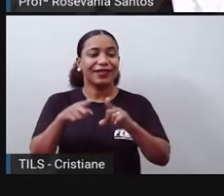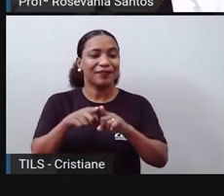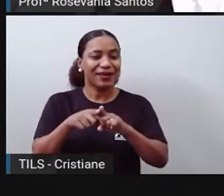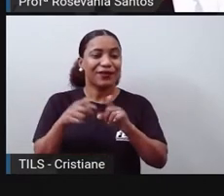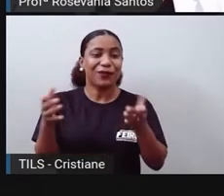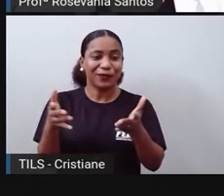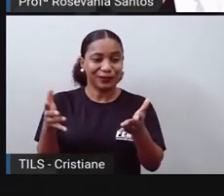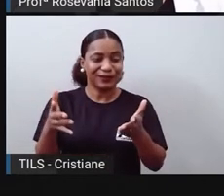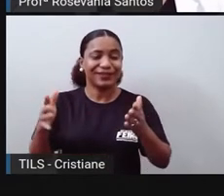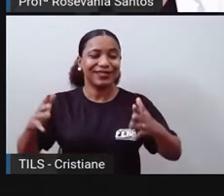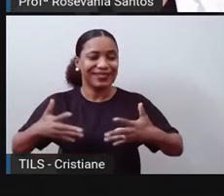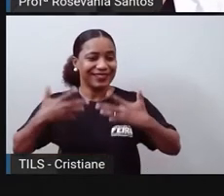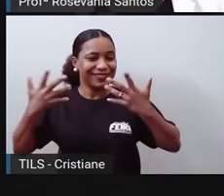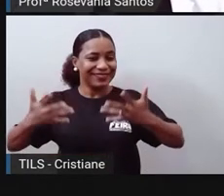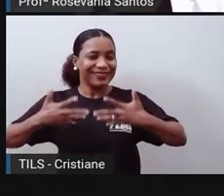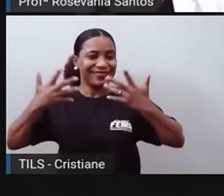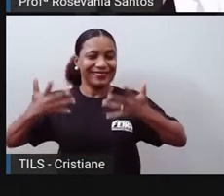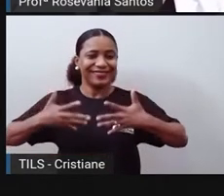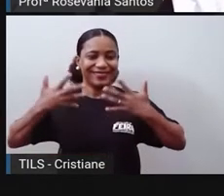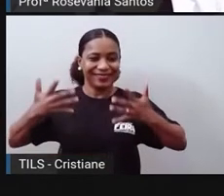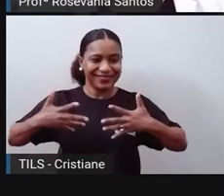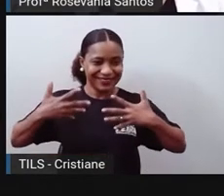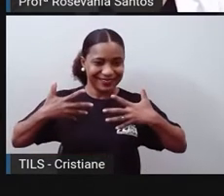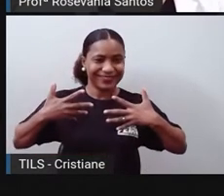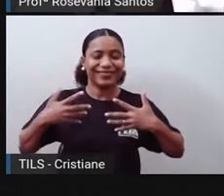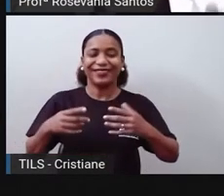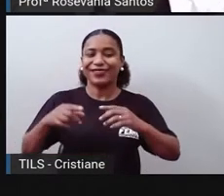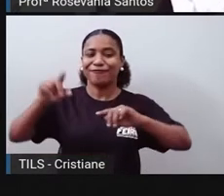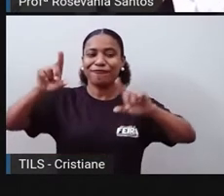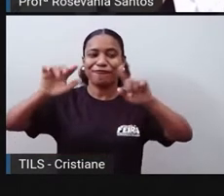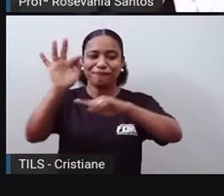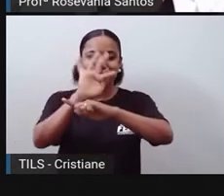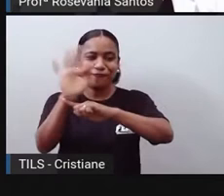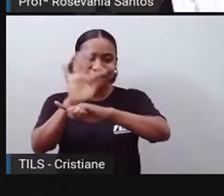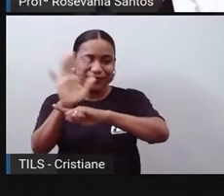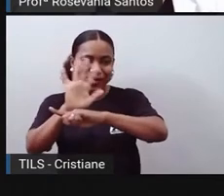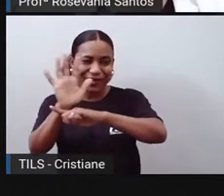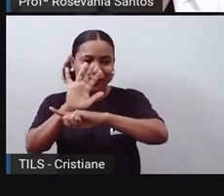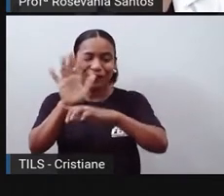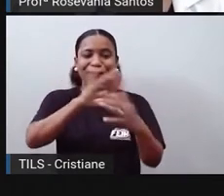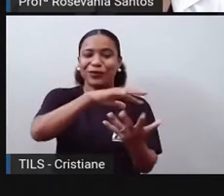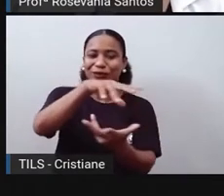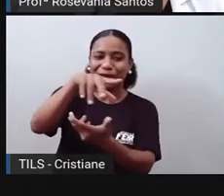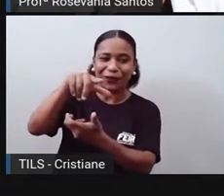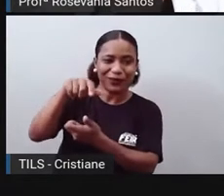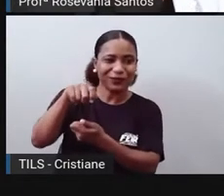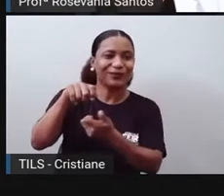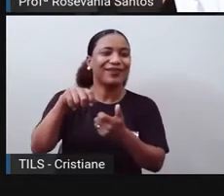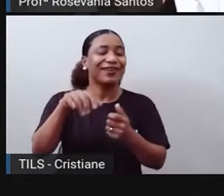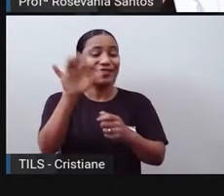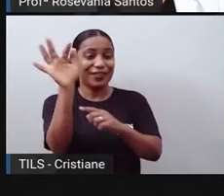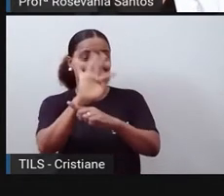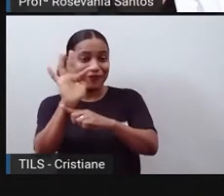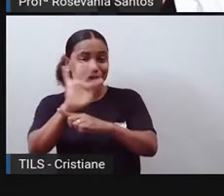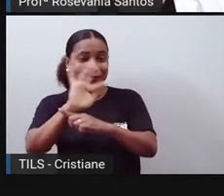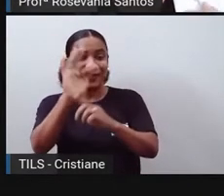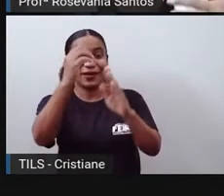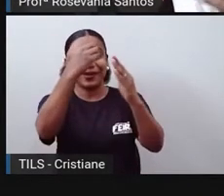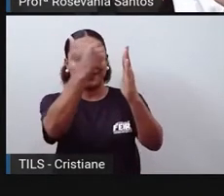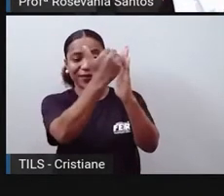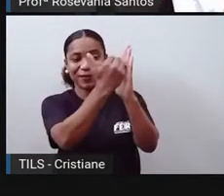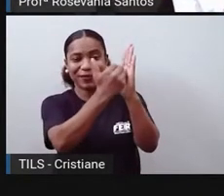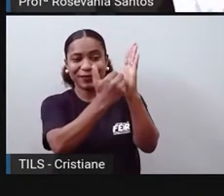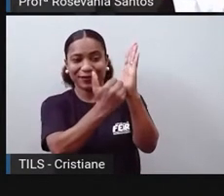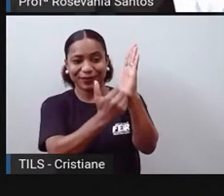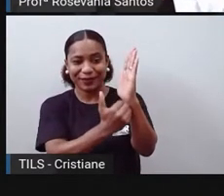divertir. Os filmes que a gente assiste aqui, praticamente passam, né, do mundo todo, as séries, né? Então, eu bora